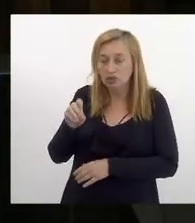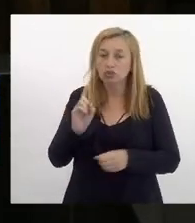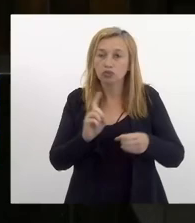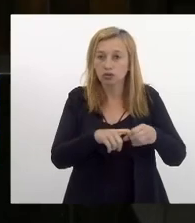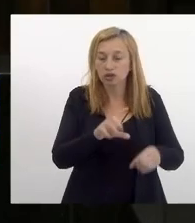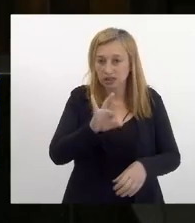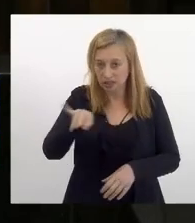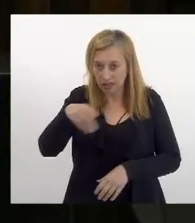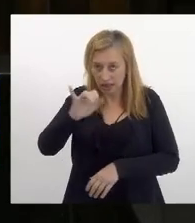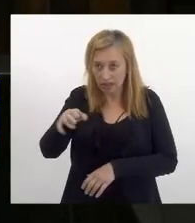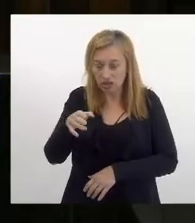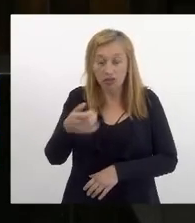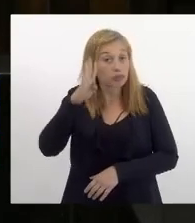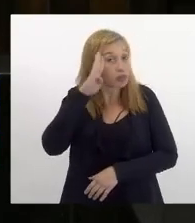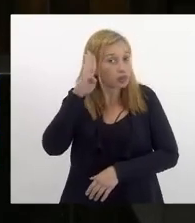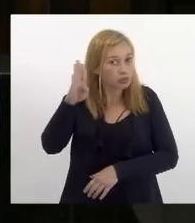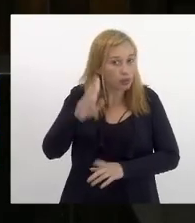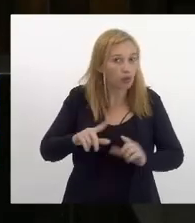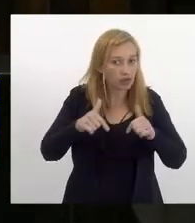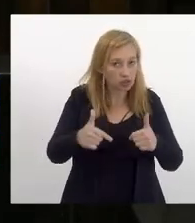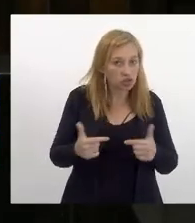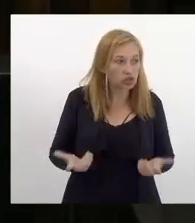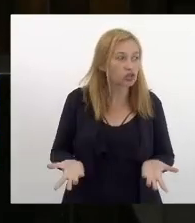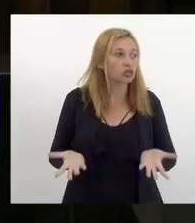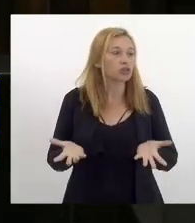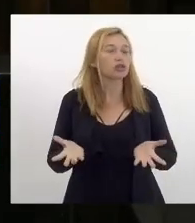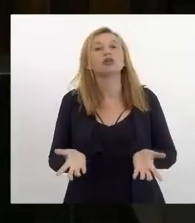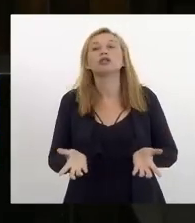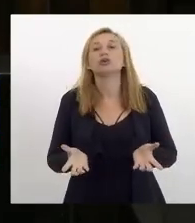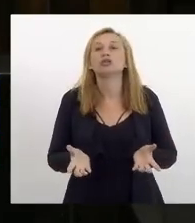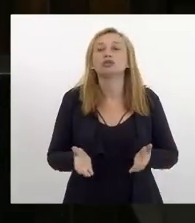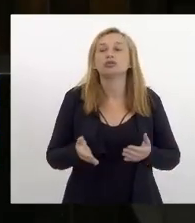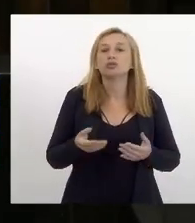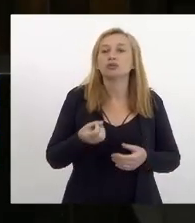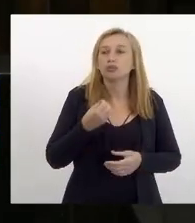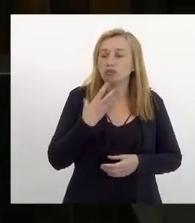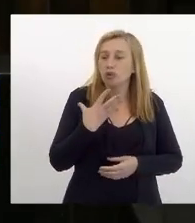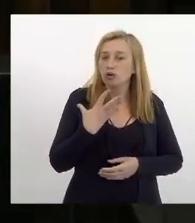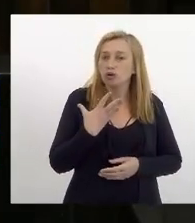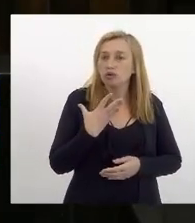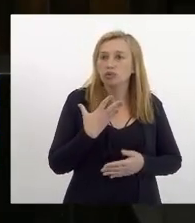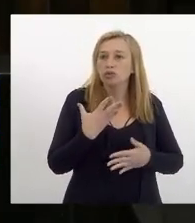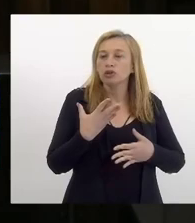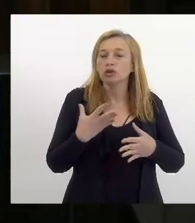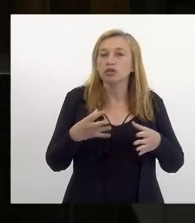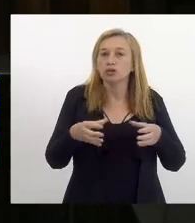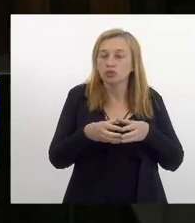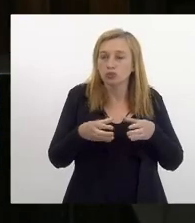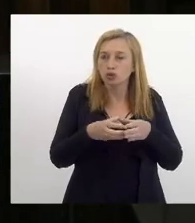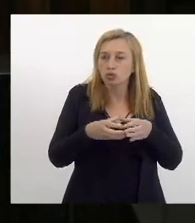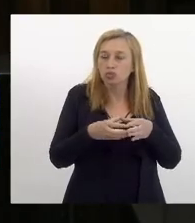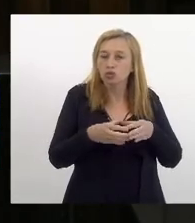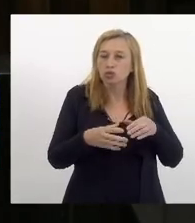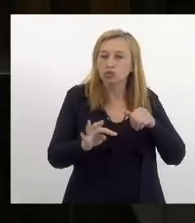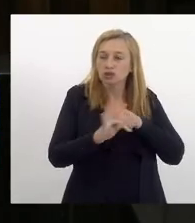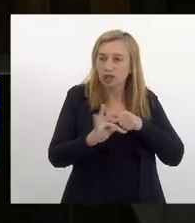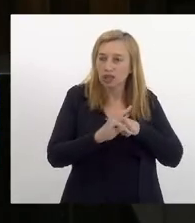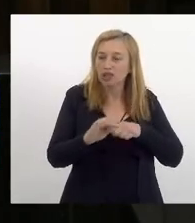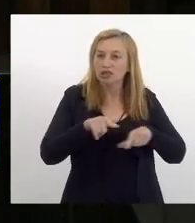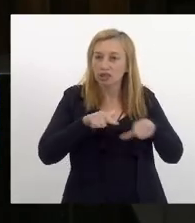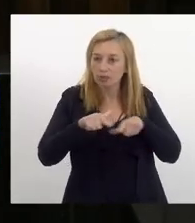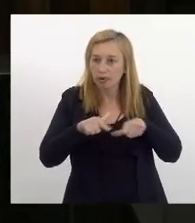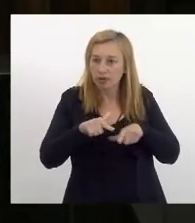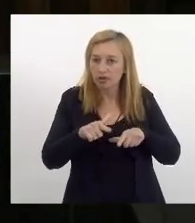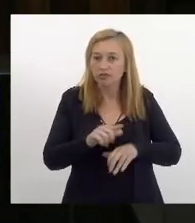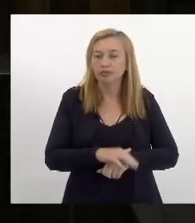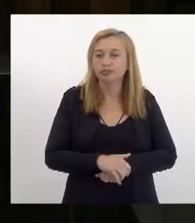CDRJ que é uma das principais ações da fundação CCRJ e por boa parte do corpo de trabalho da fundação CCRJ se